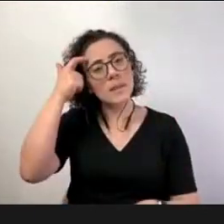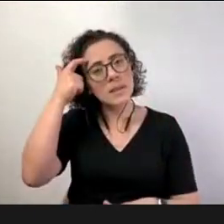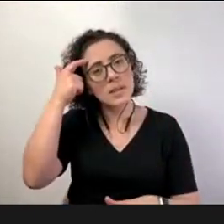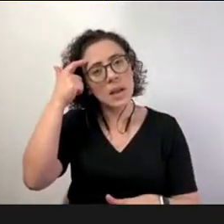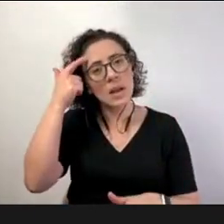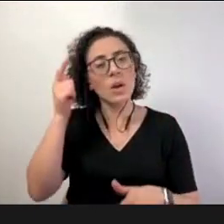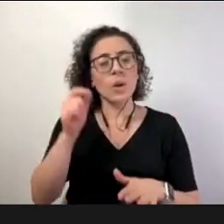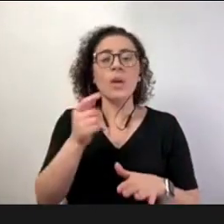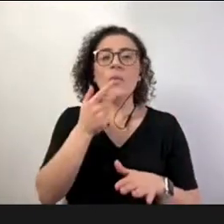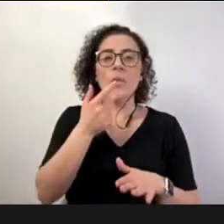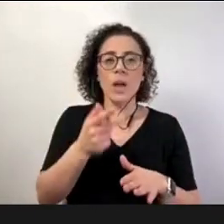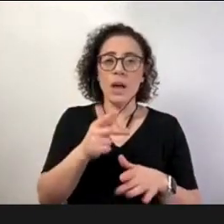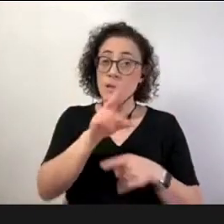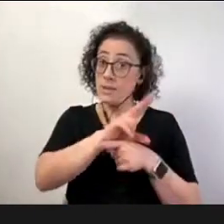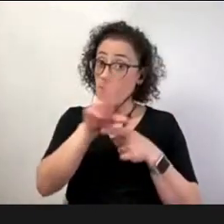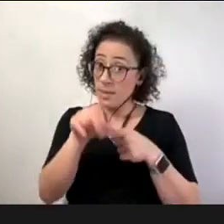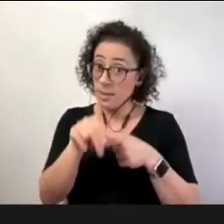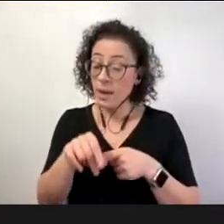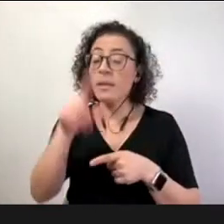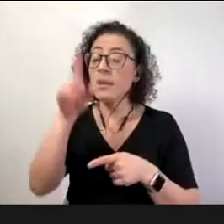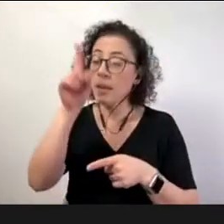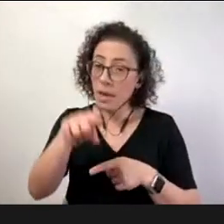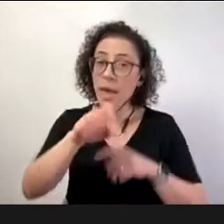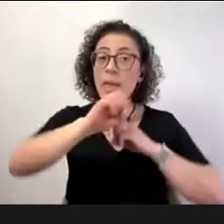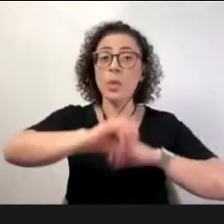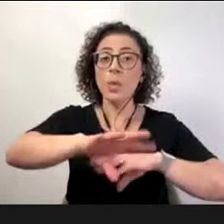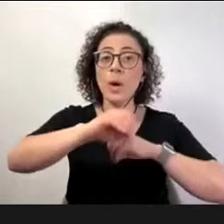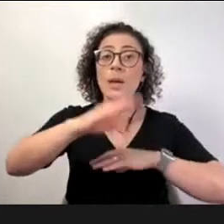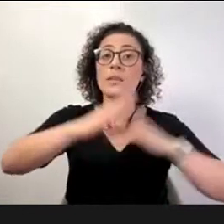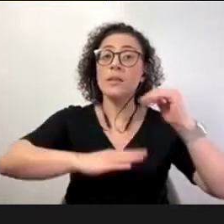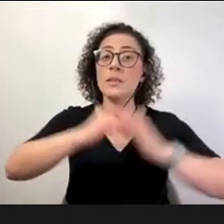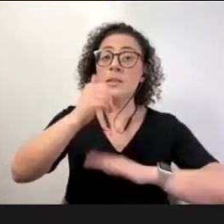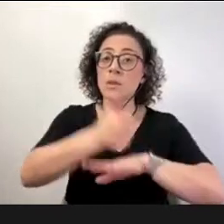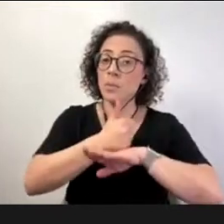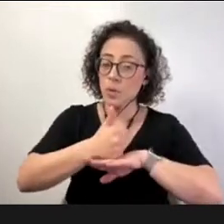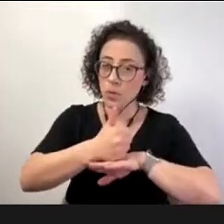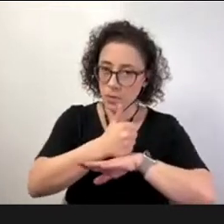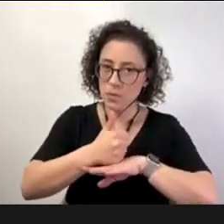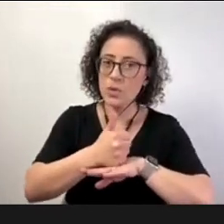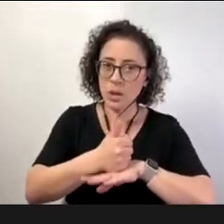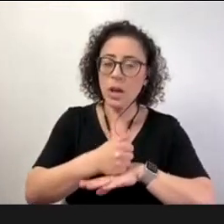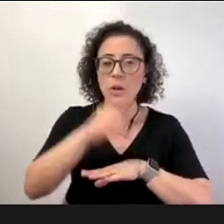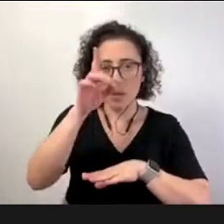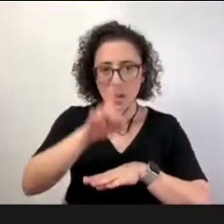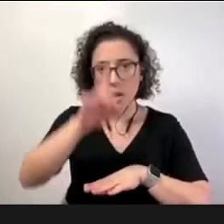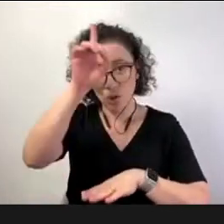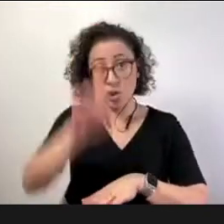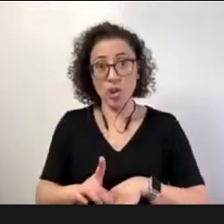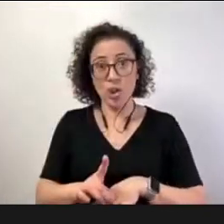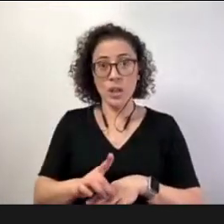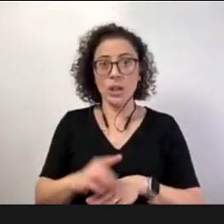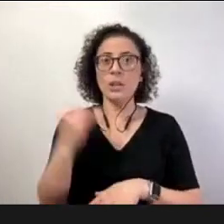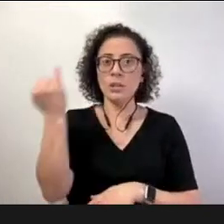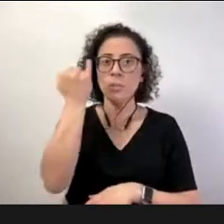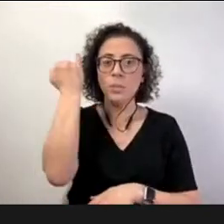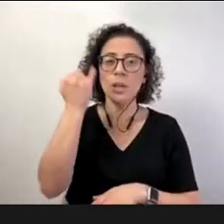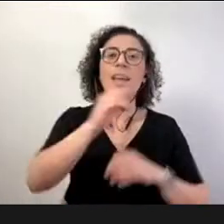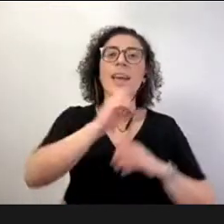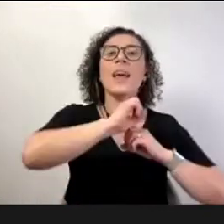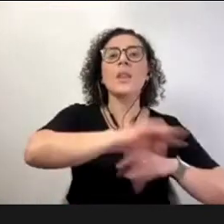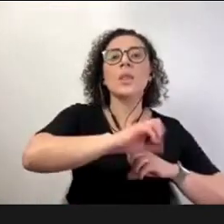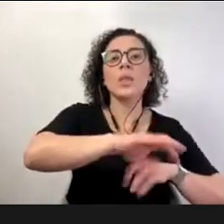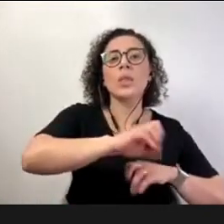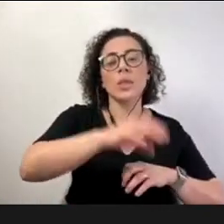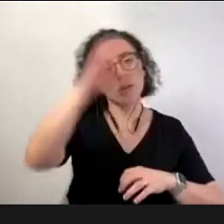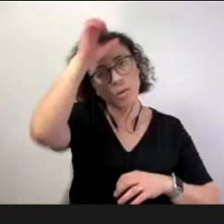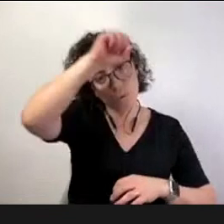de uma instituição de educação profissional né que tá aí na confluência entre esses dois direitos fundamentais que é a educação e o trabalho e acho que traz